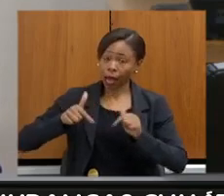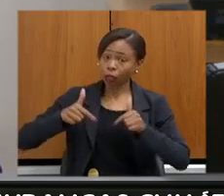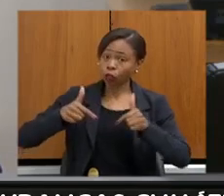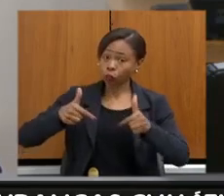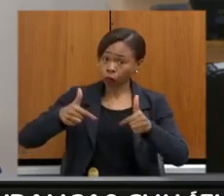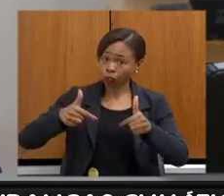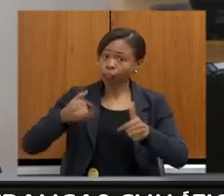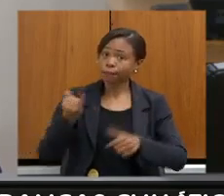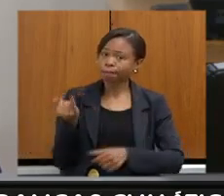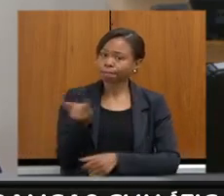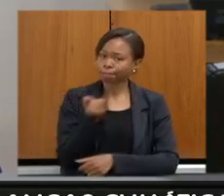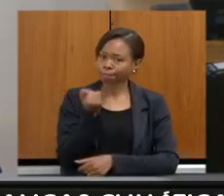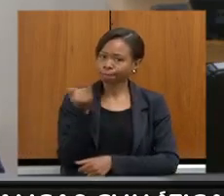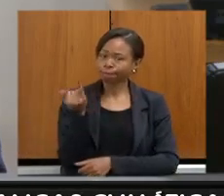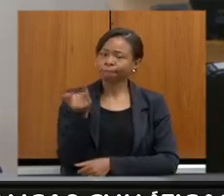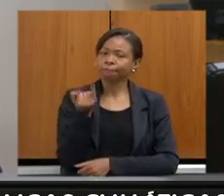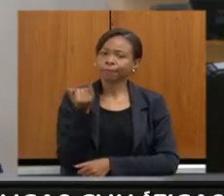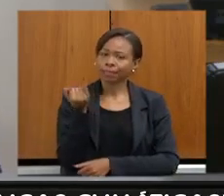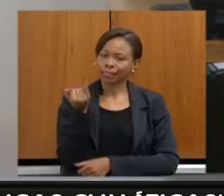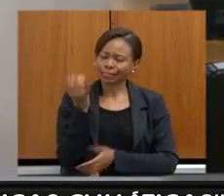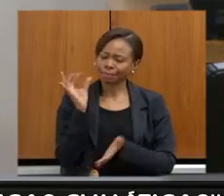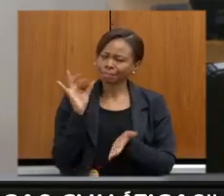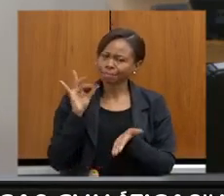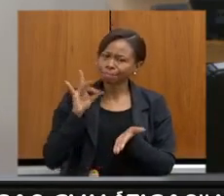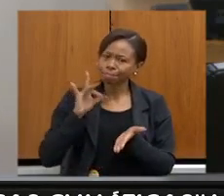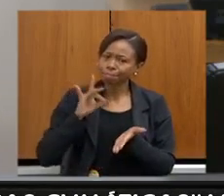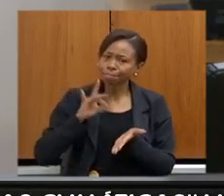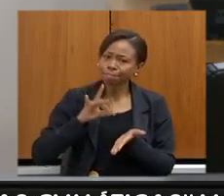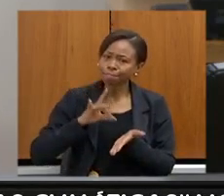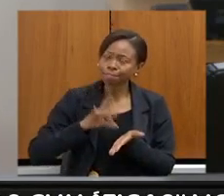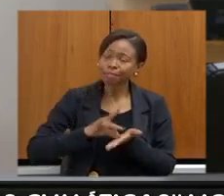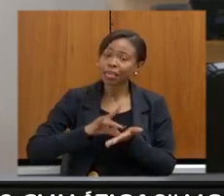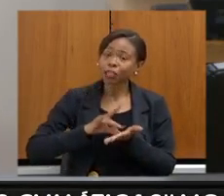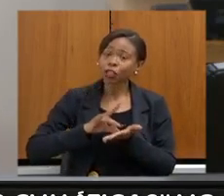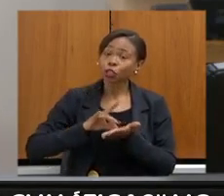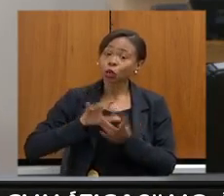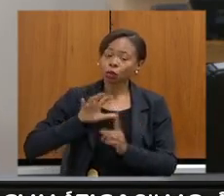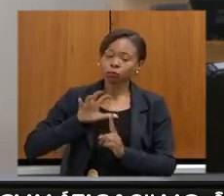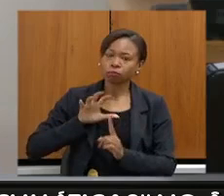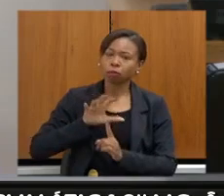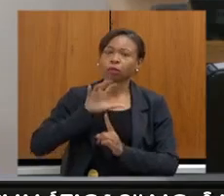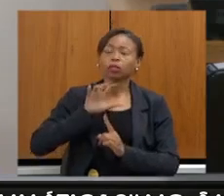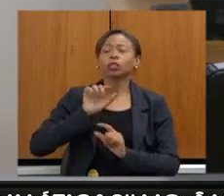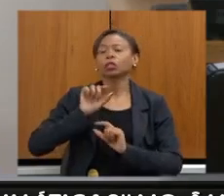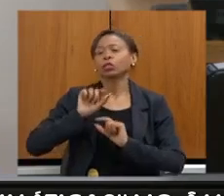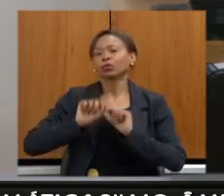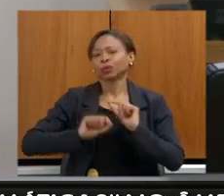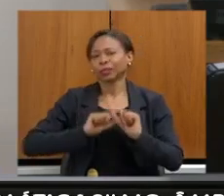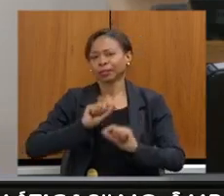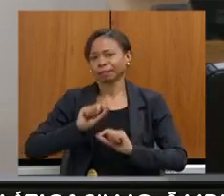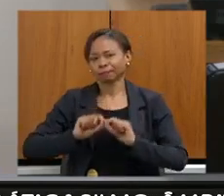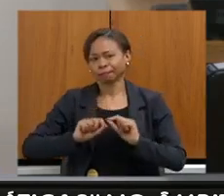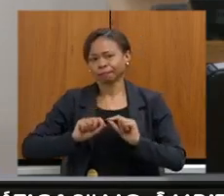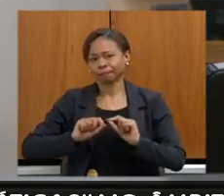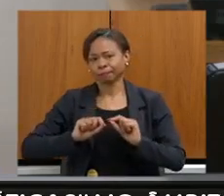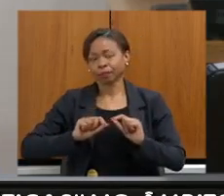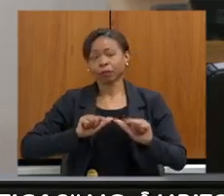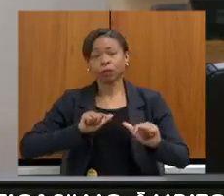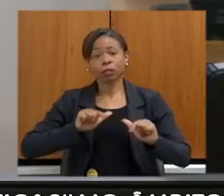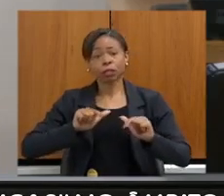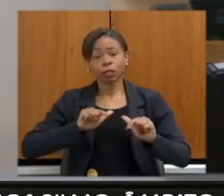importância e que trazem efeitos concretos nessa importante pauta, que é o trabalho de